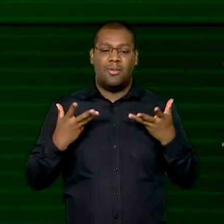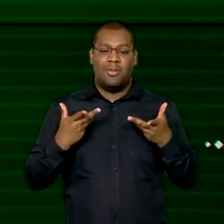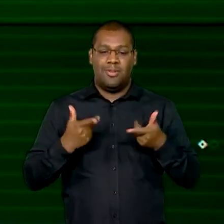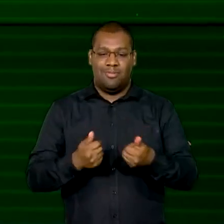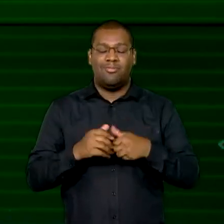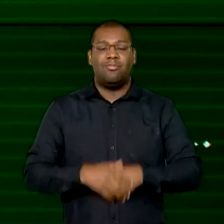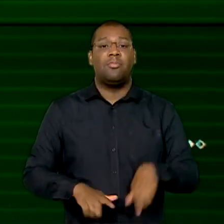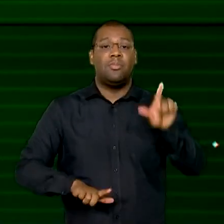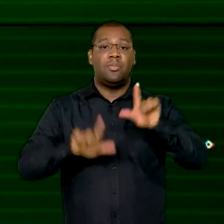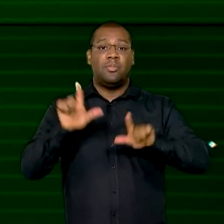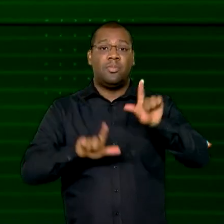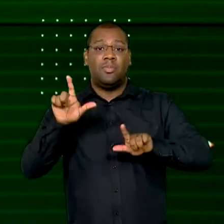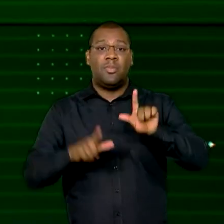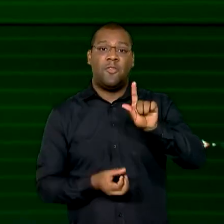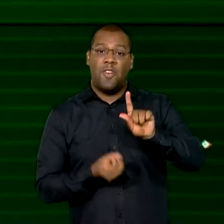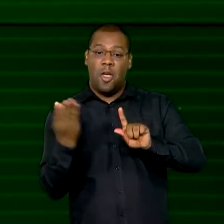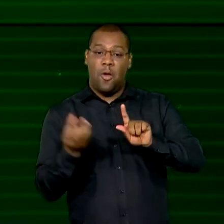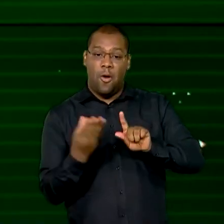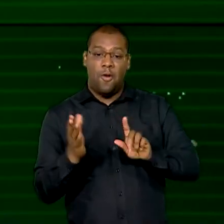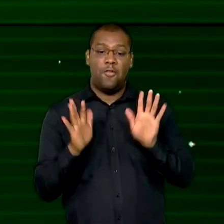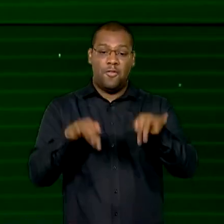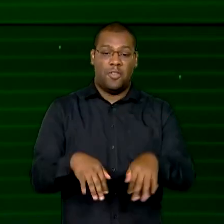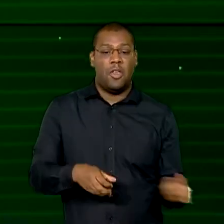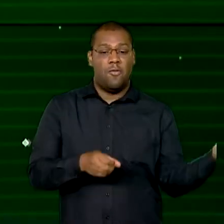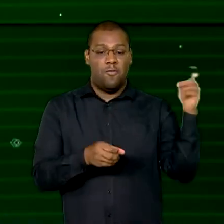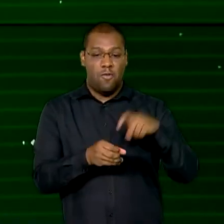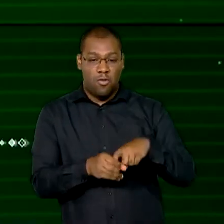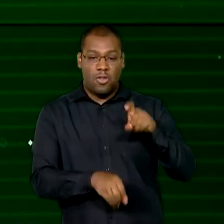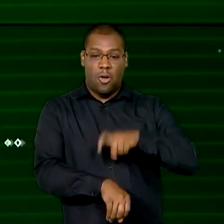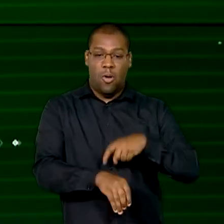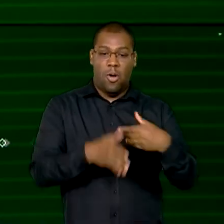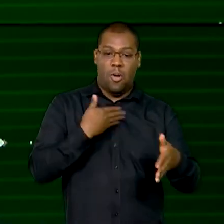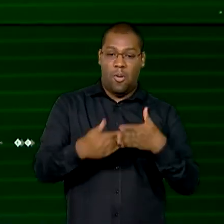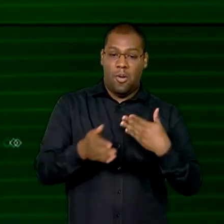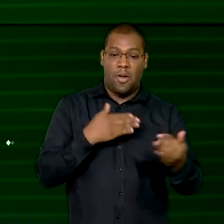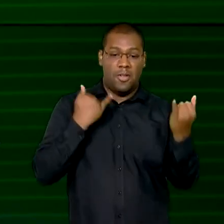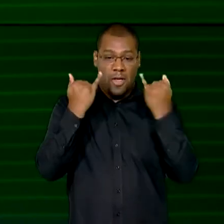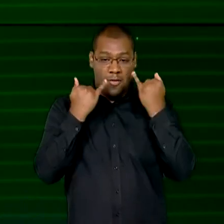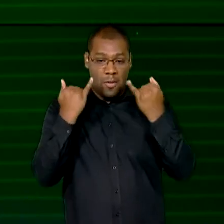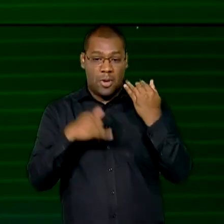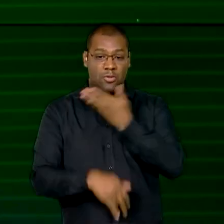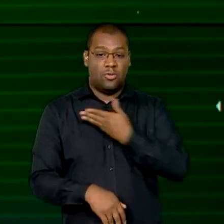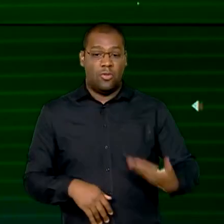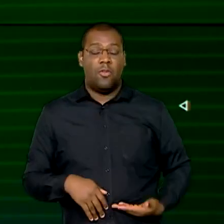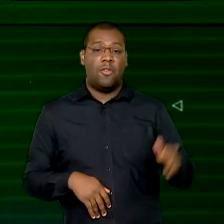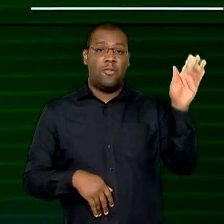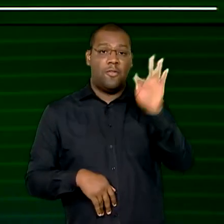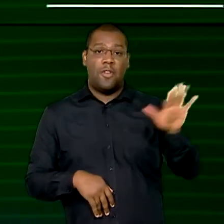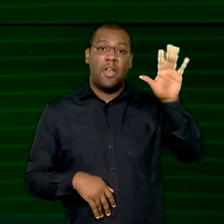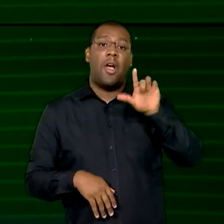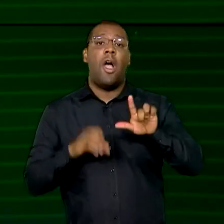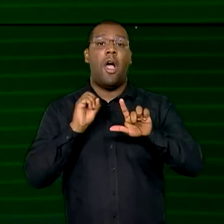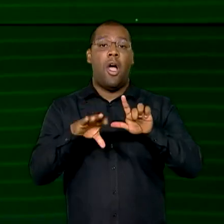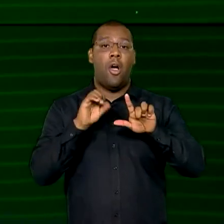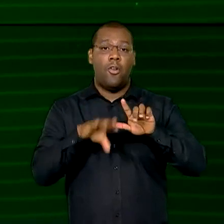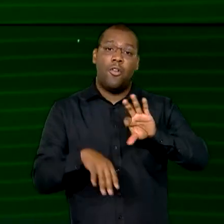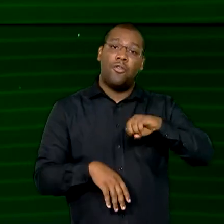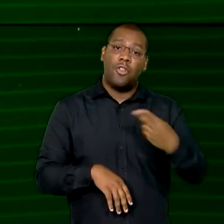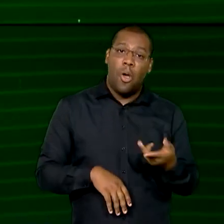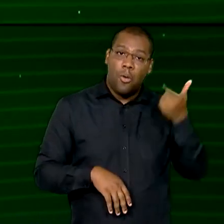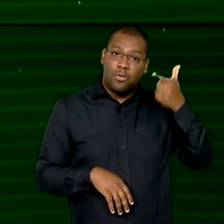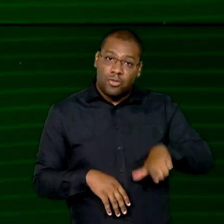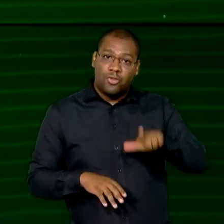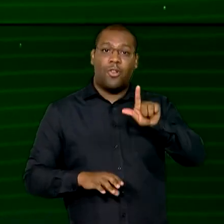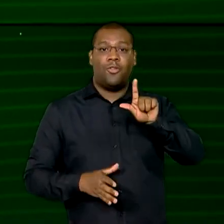Informa fica por aqui, nós podemos voltar a qualquer momento com informações do governo federal, eventos ao vivo ou na próxima edição do Boletim ao